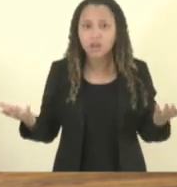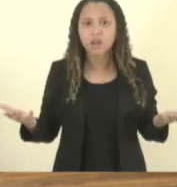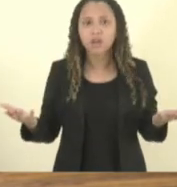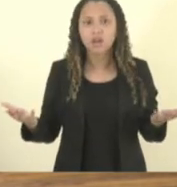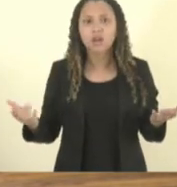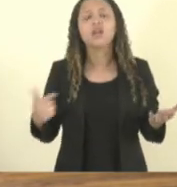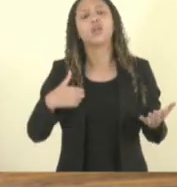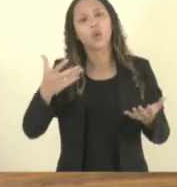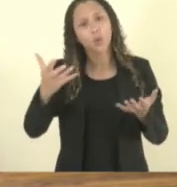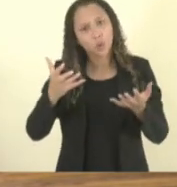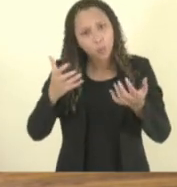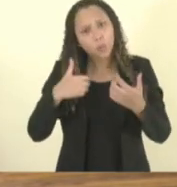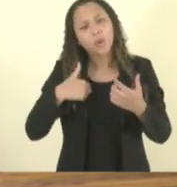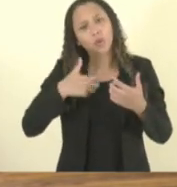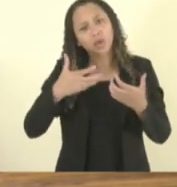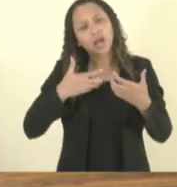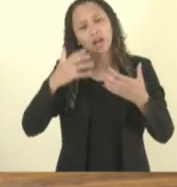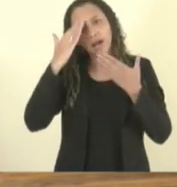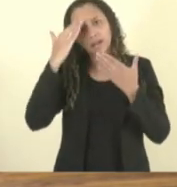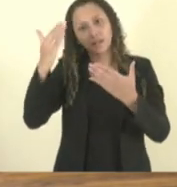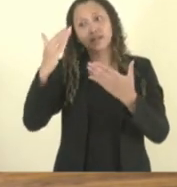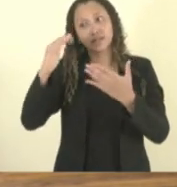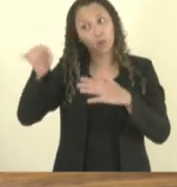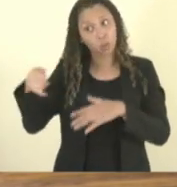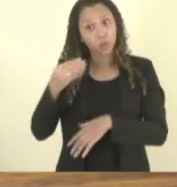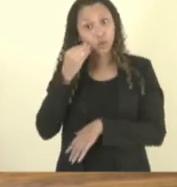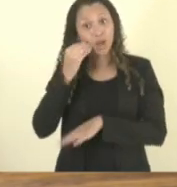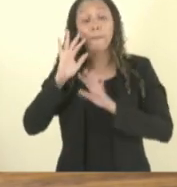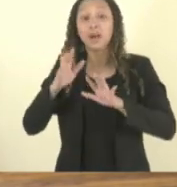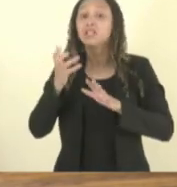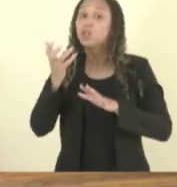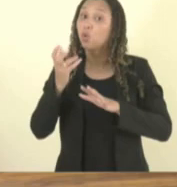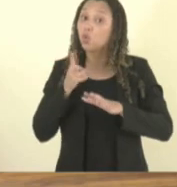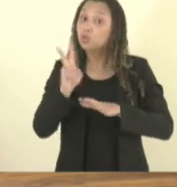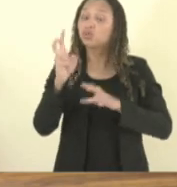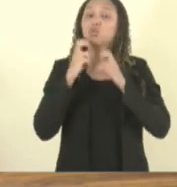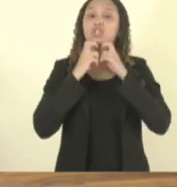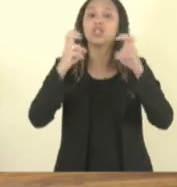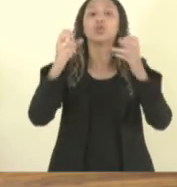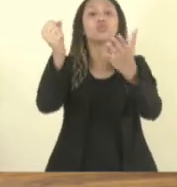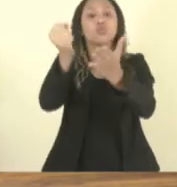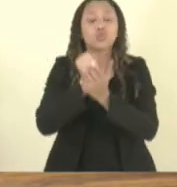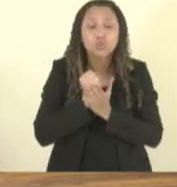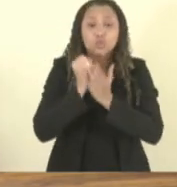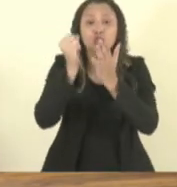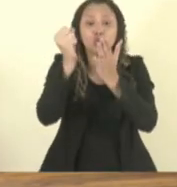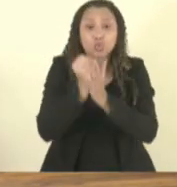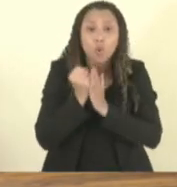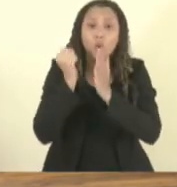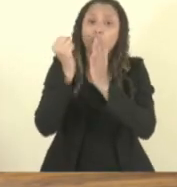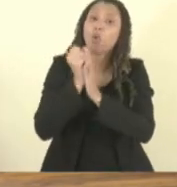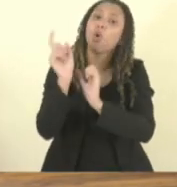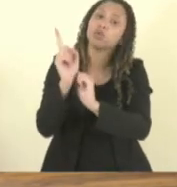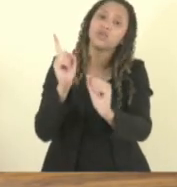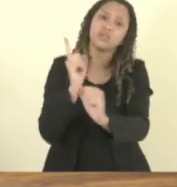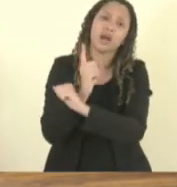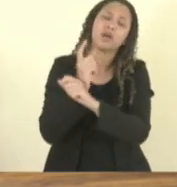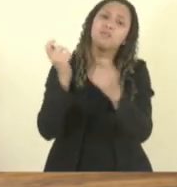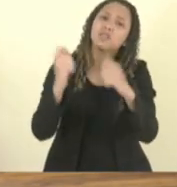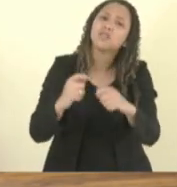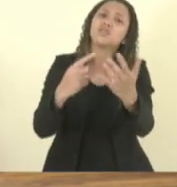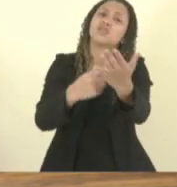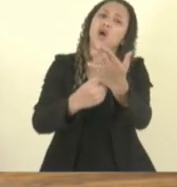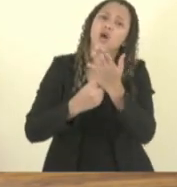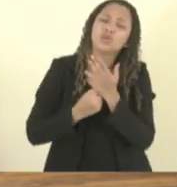continuamos com o nosso grito de socorro, sociedade, socorro, quem pode nos ajudar? Nós precisamos de auxílio